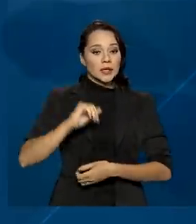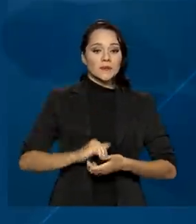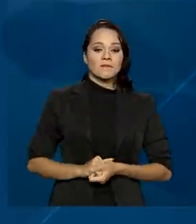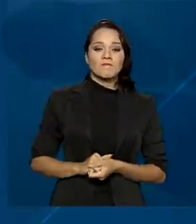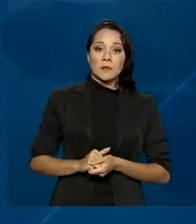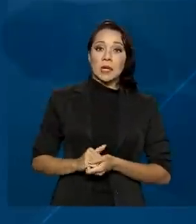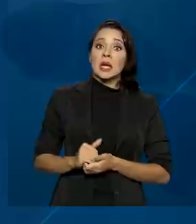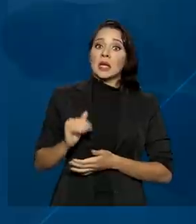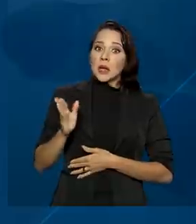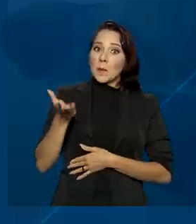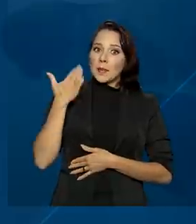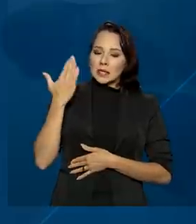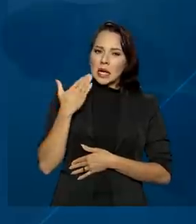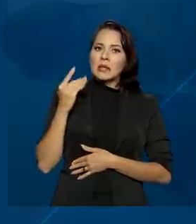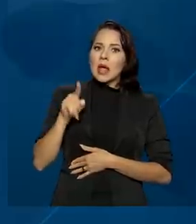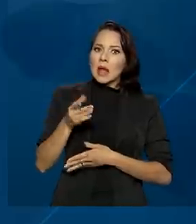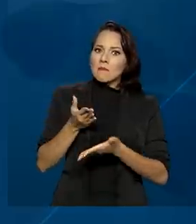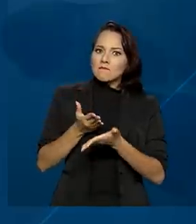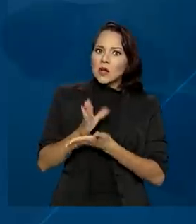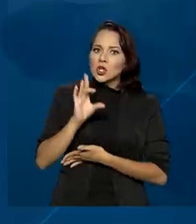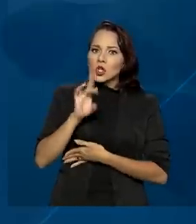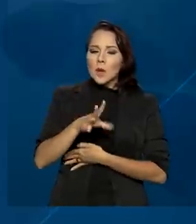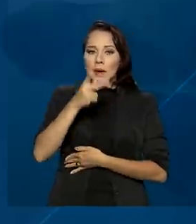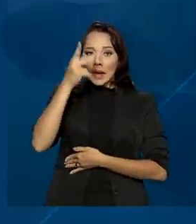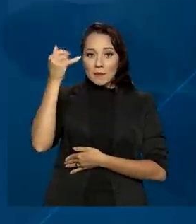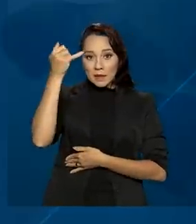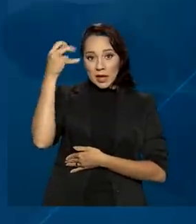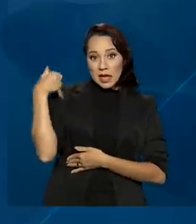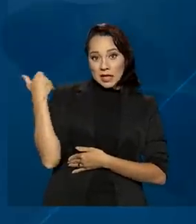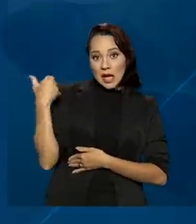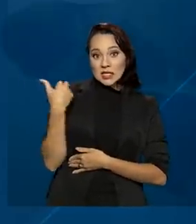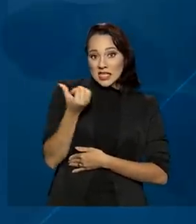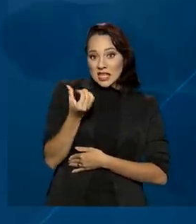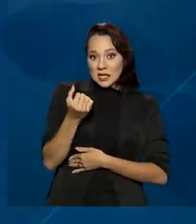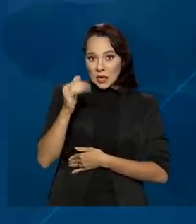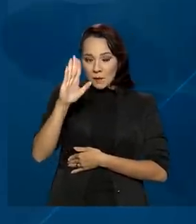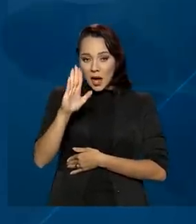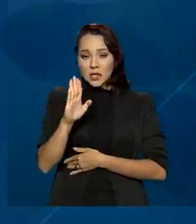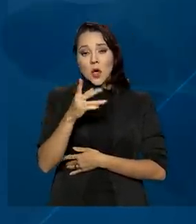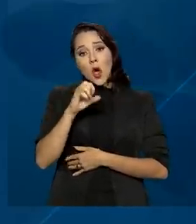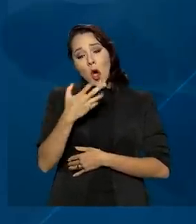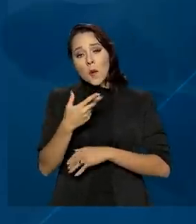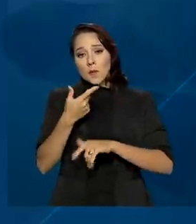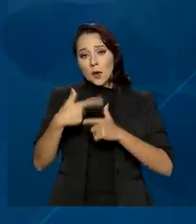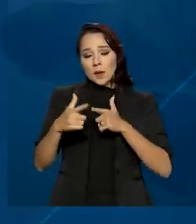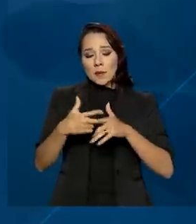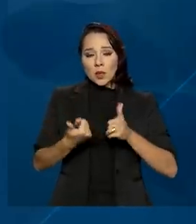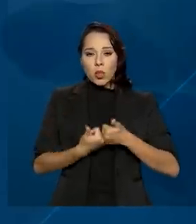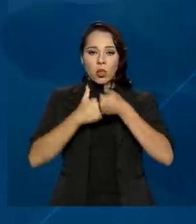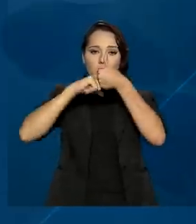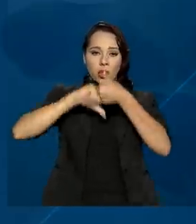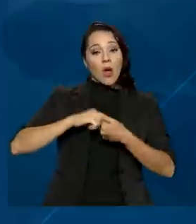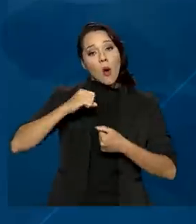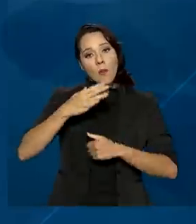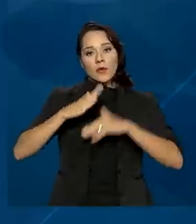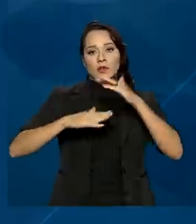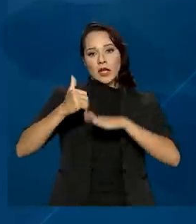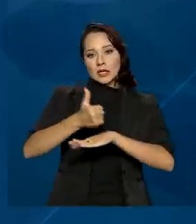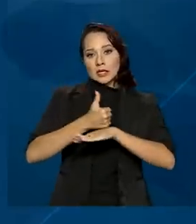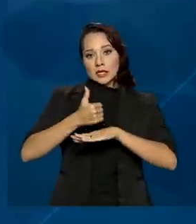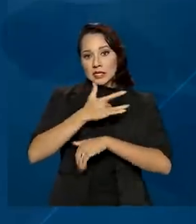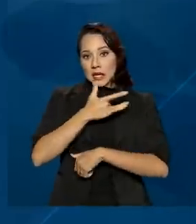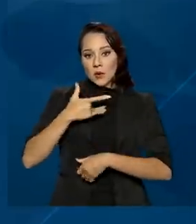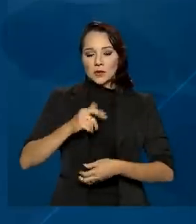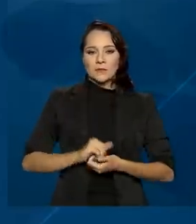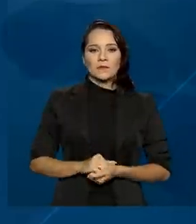Antes, ele era aprovado só para os maiores de 60 anos, imunossuprimidos e profissionais de saúde. E